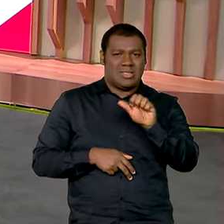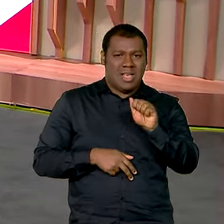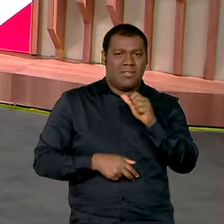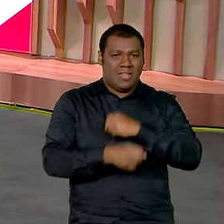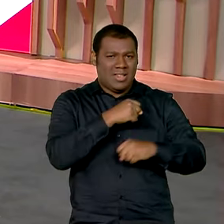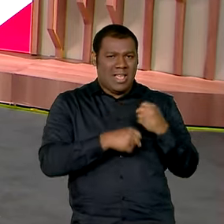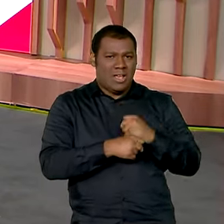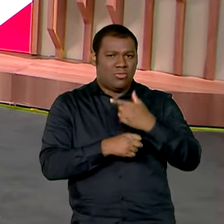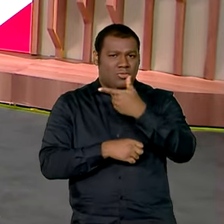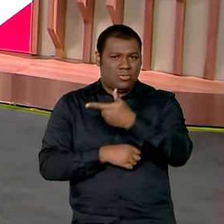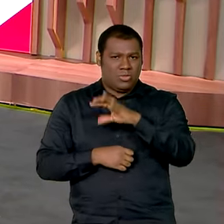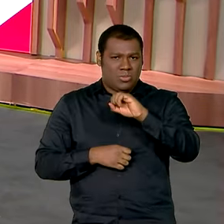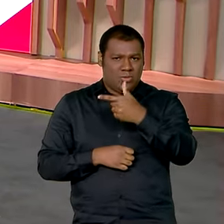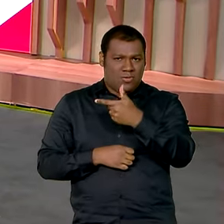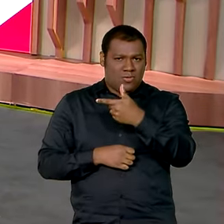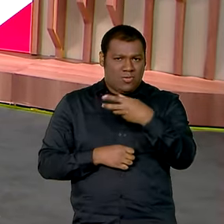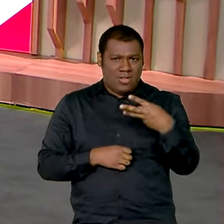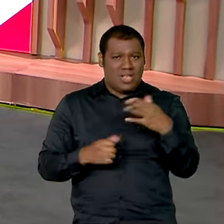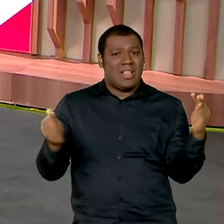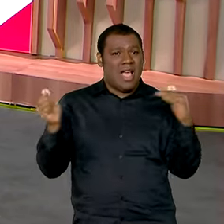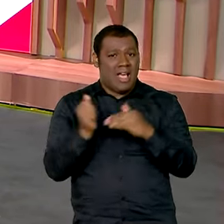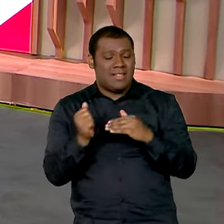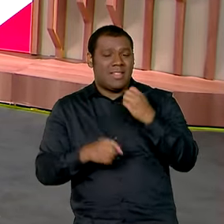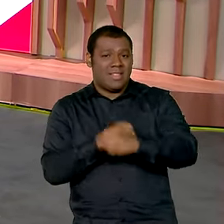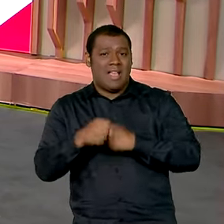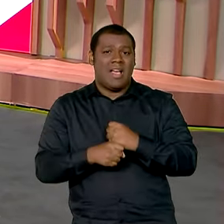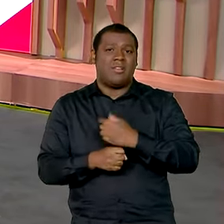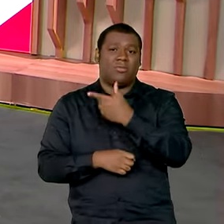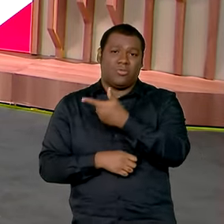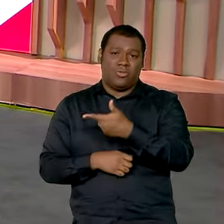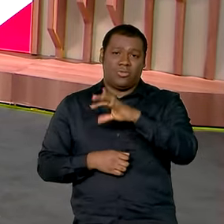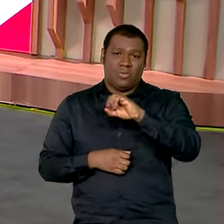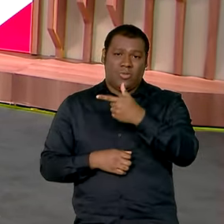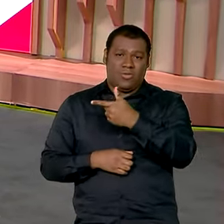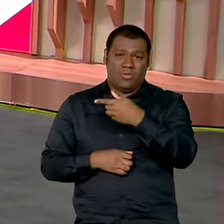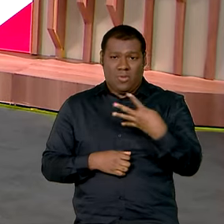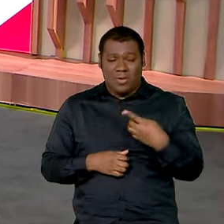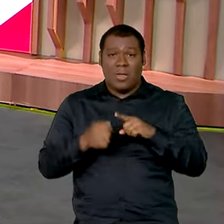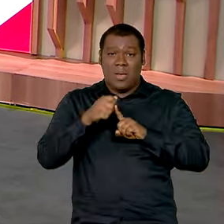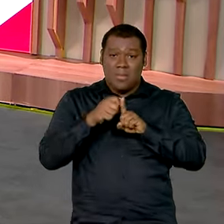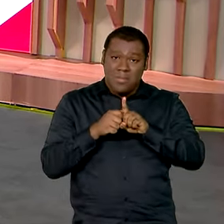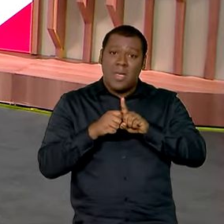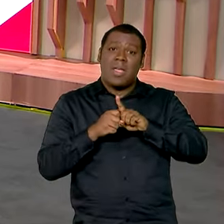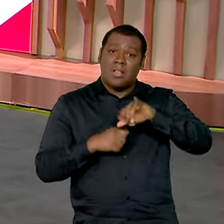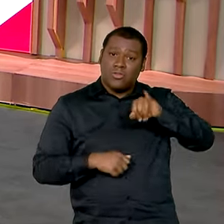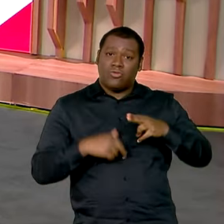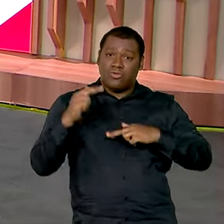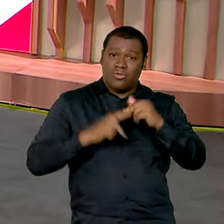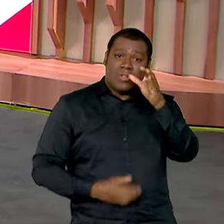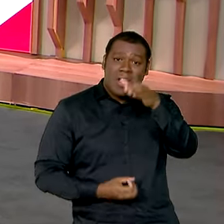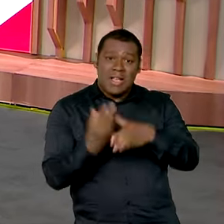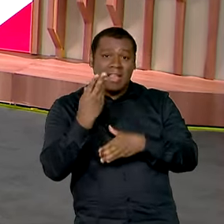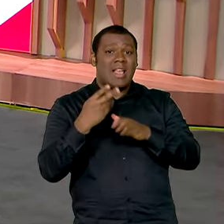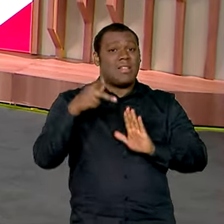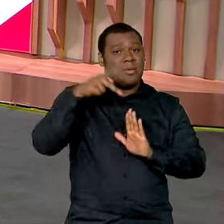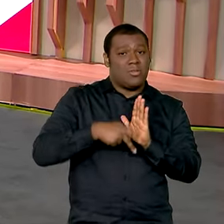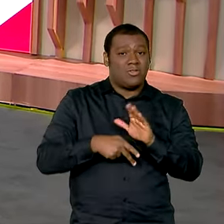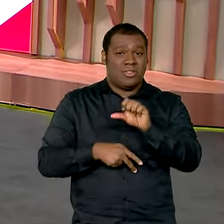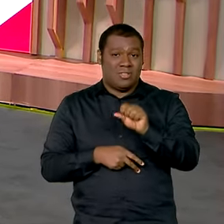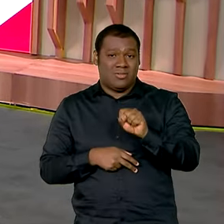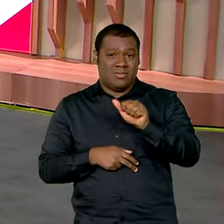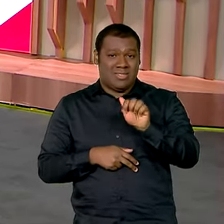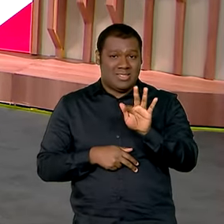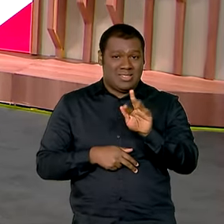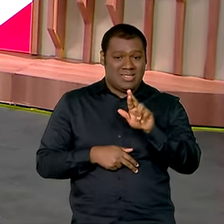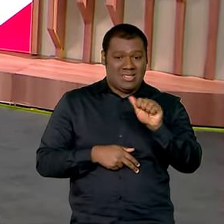e 24 está em vigor a partir de junho um novo plano safra e o ministro quer justamente jogar esse